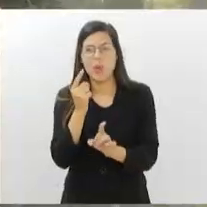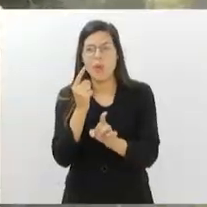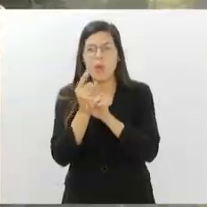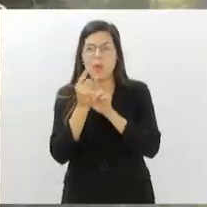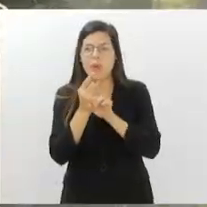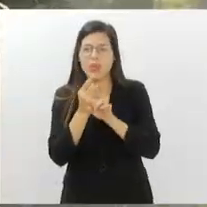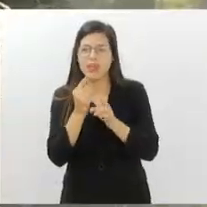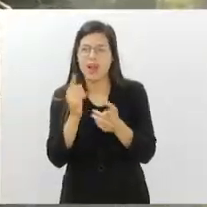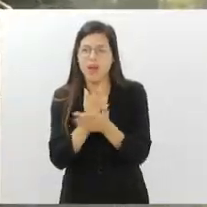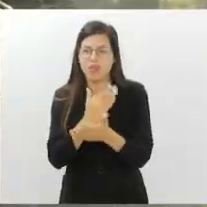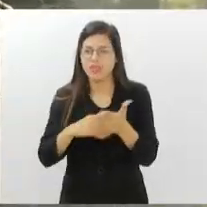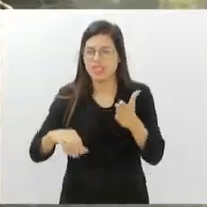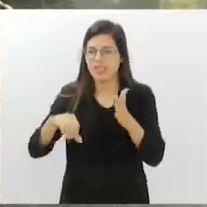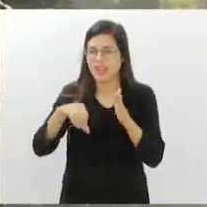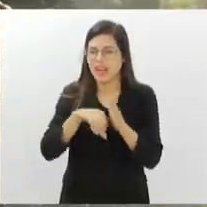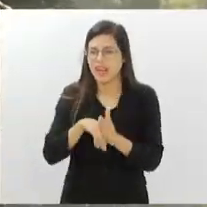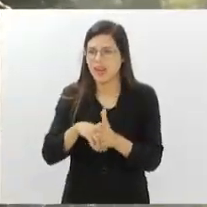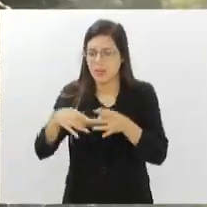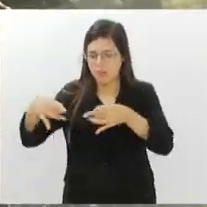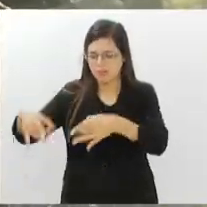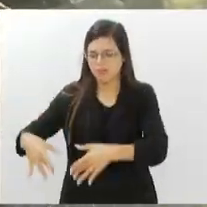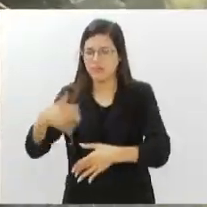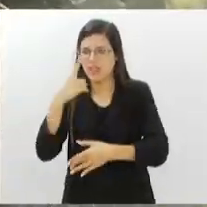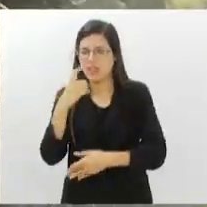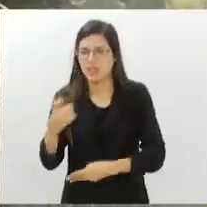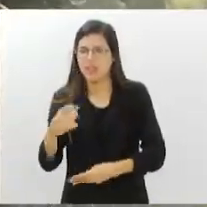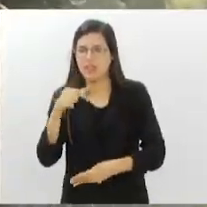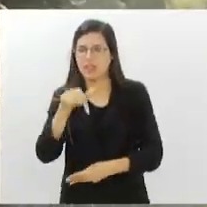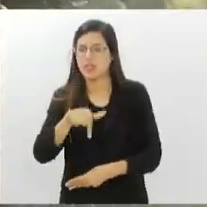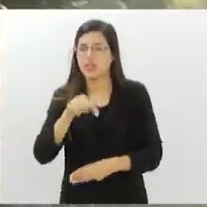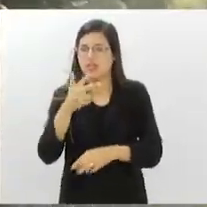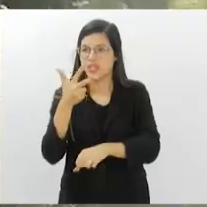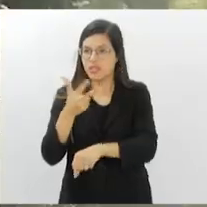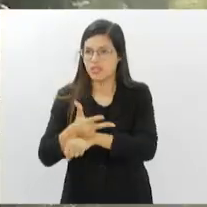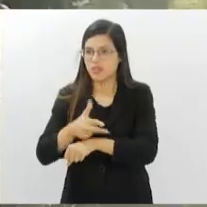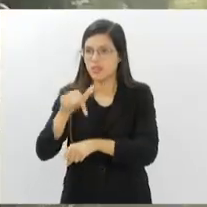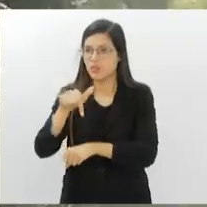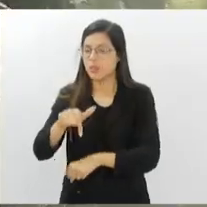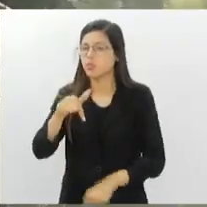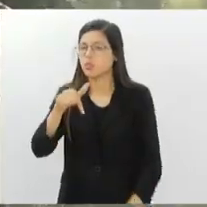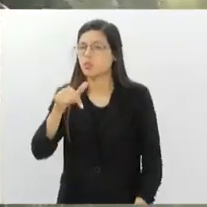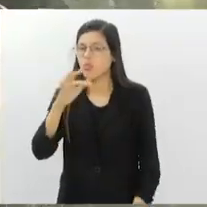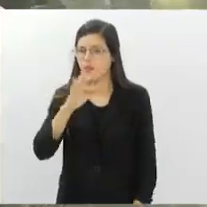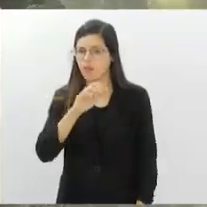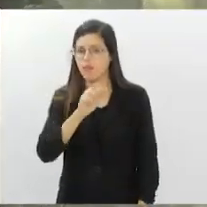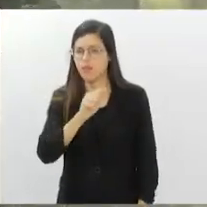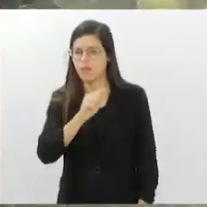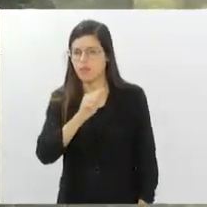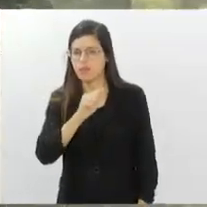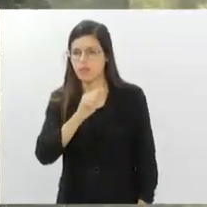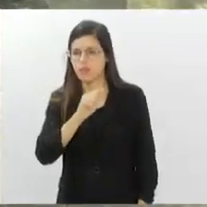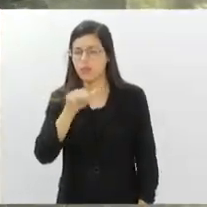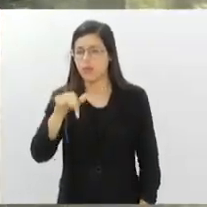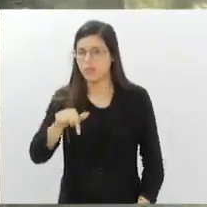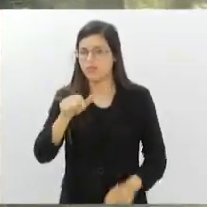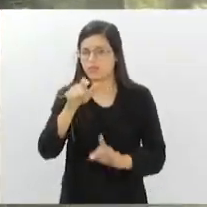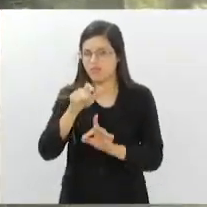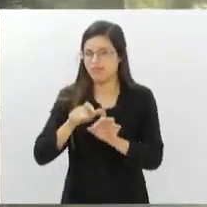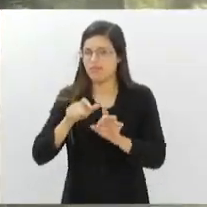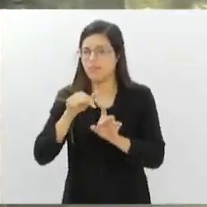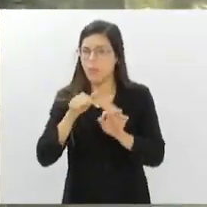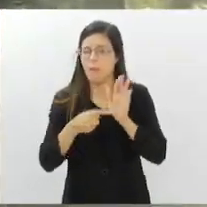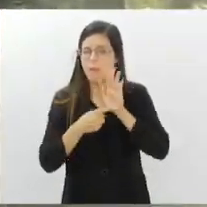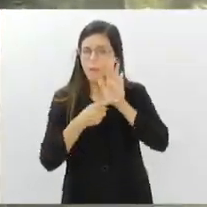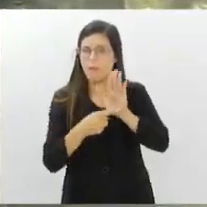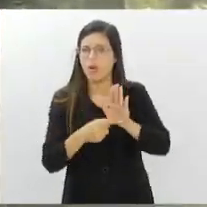vídeo, postado em uma rede social, Moscatelli denuncia a destruição no entorno da lagoa. O problema é aqui na lagoa Rodrigo de Freitas